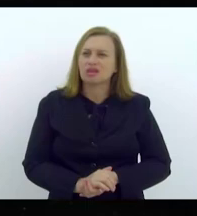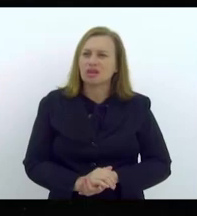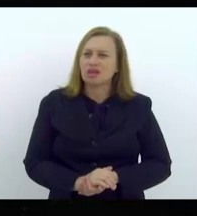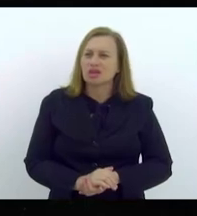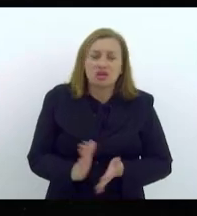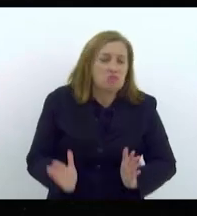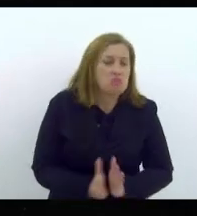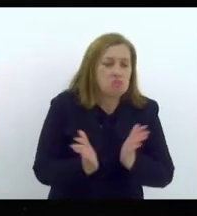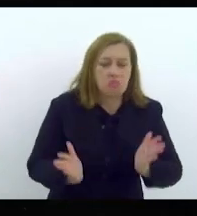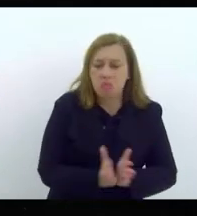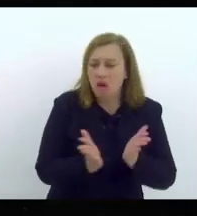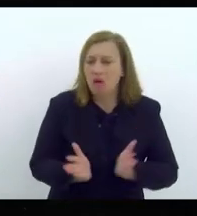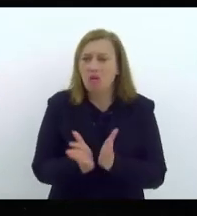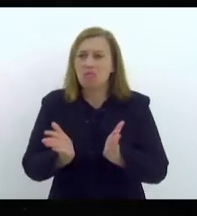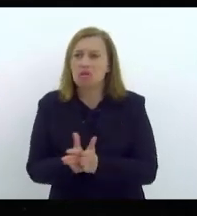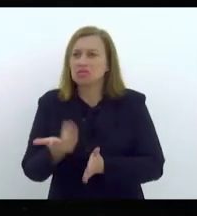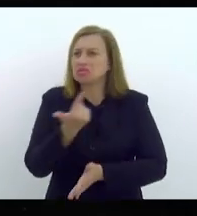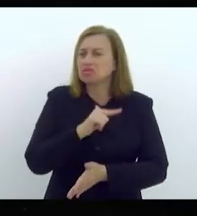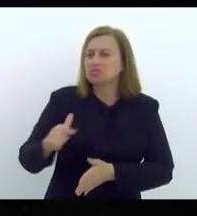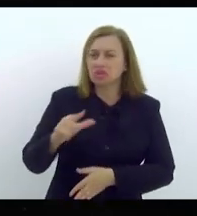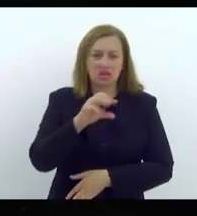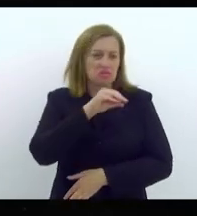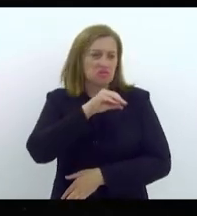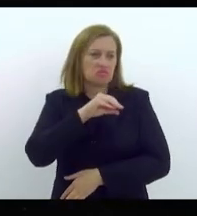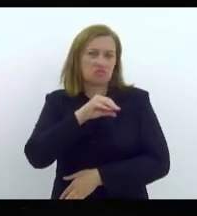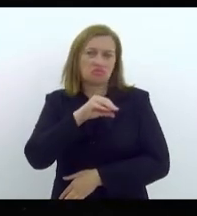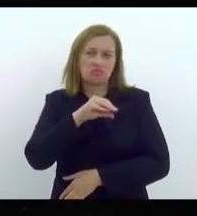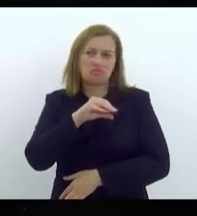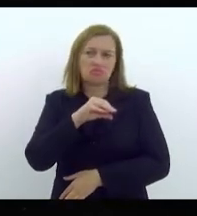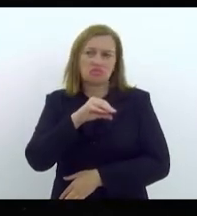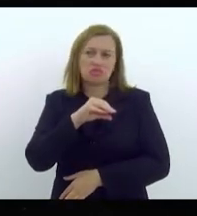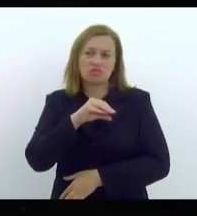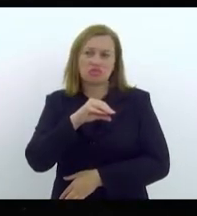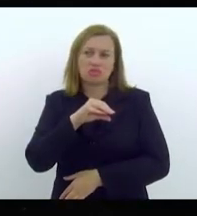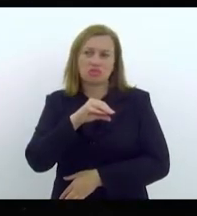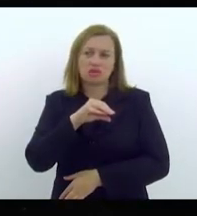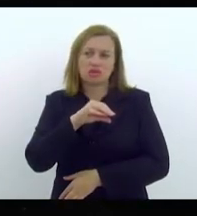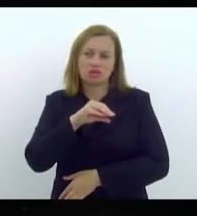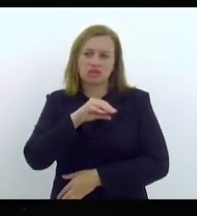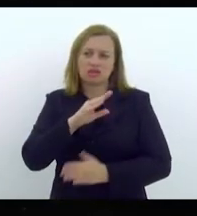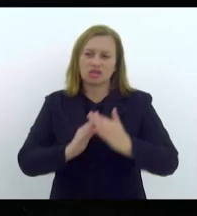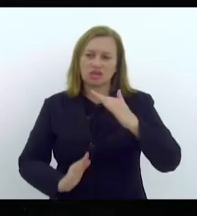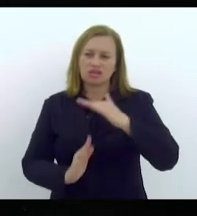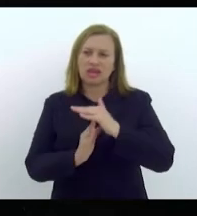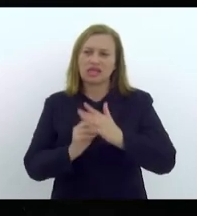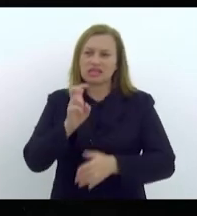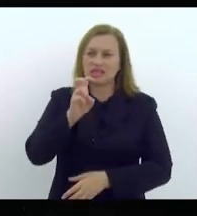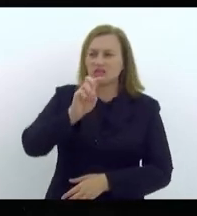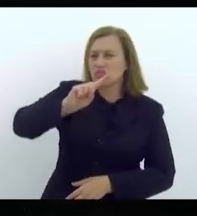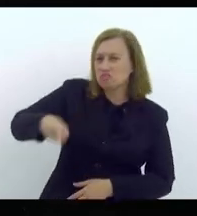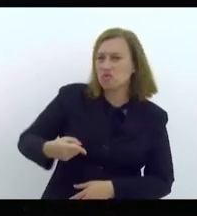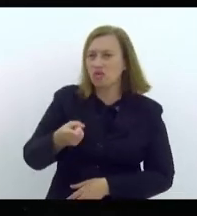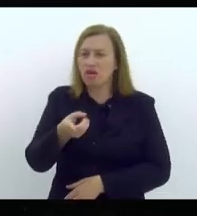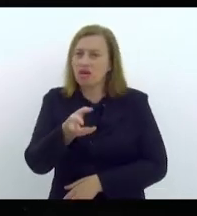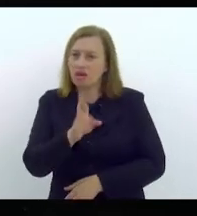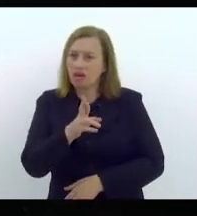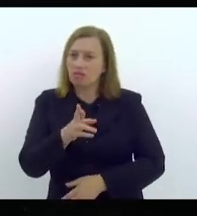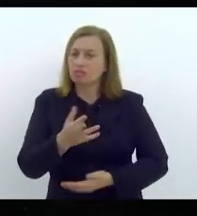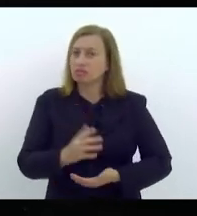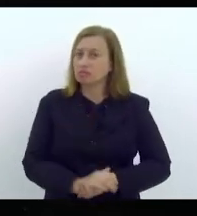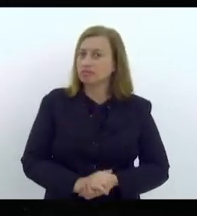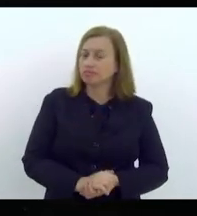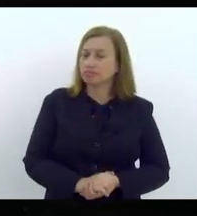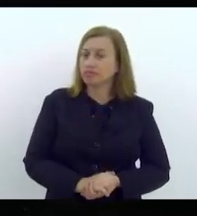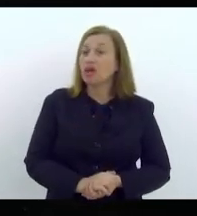empobrecidas que têm uma renda de até 5 mil reais, são várias faixas na verdade que o governo lançou,